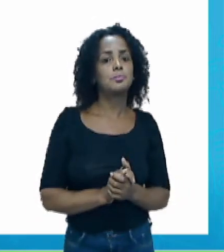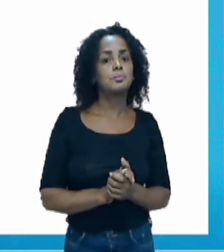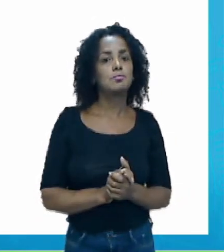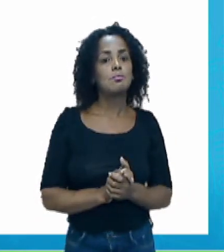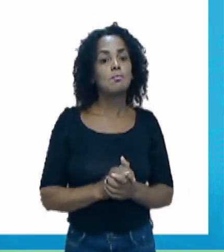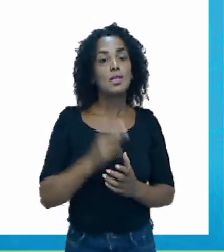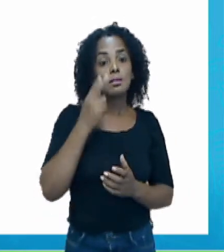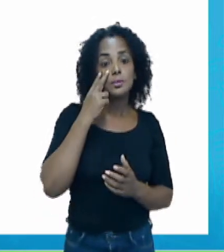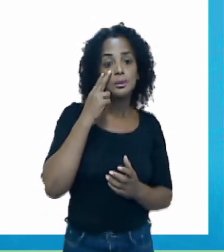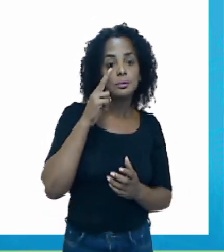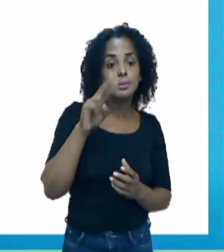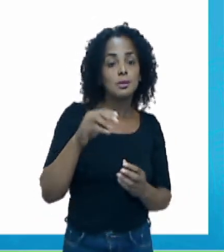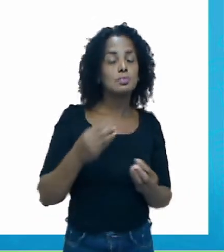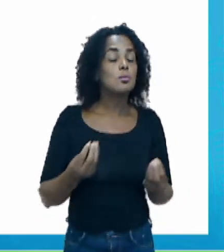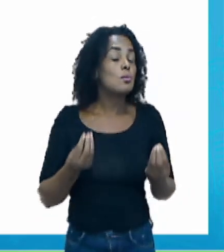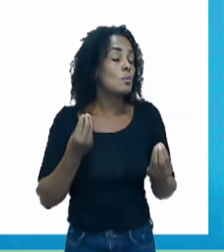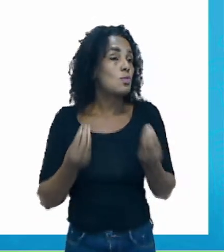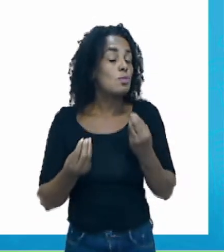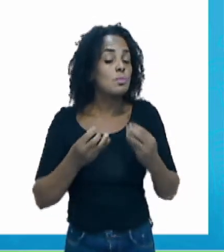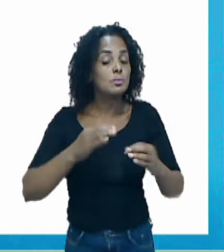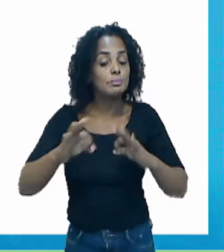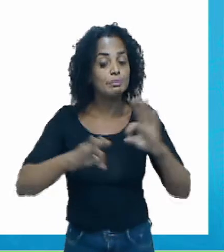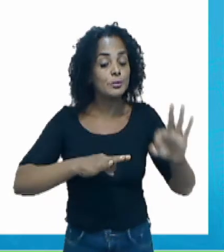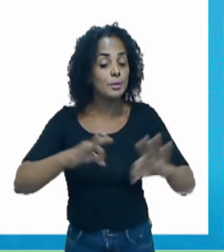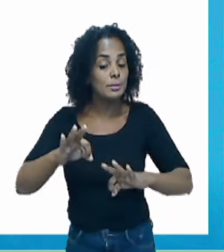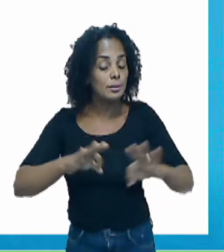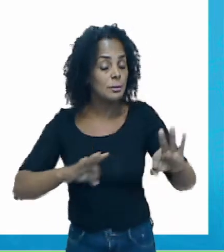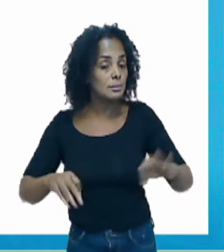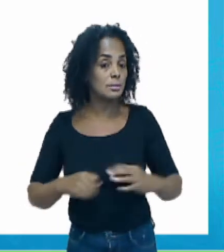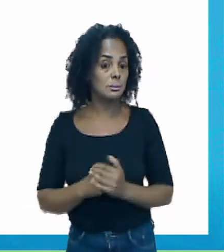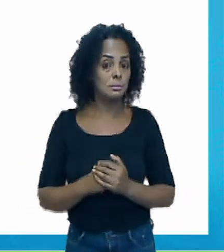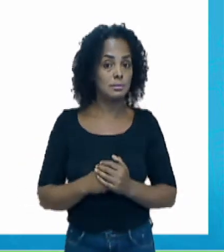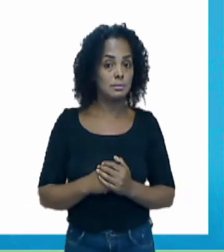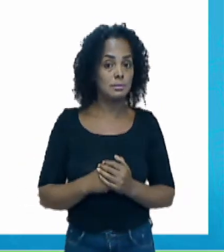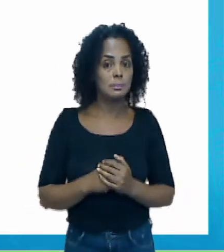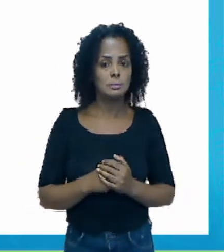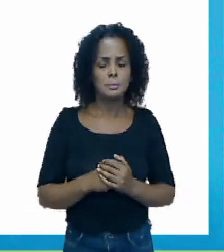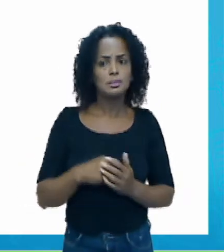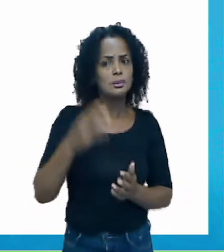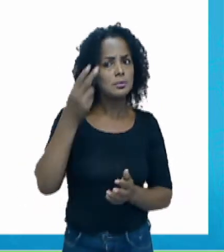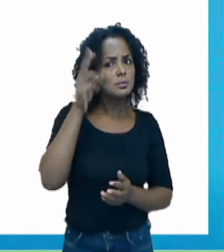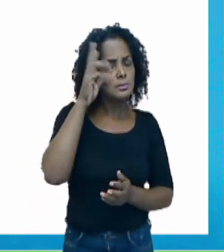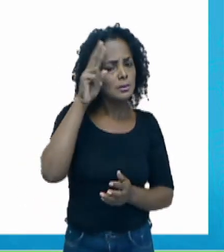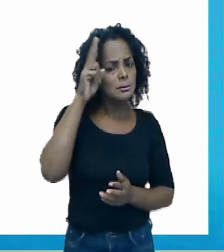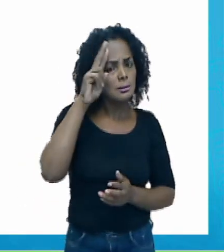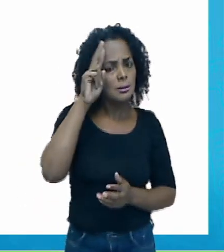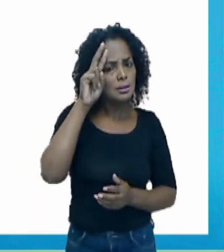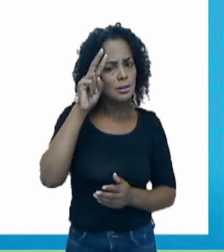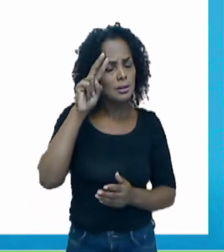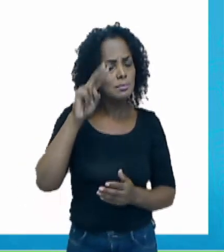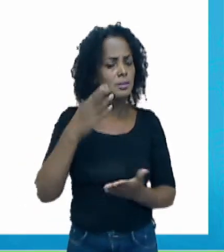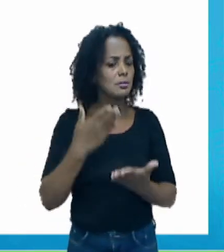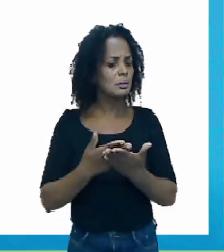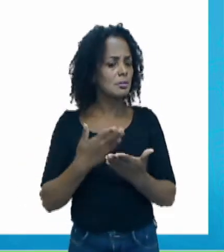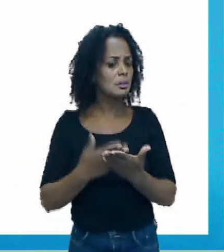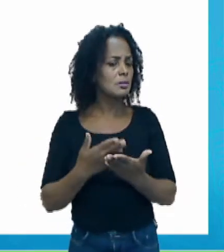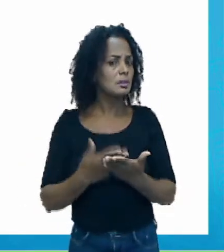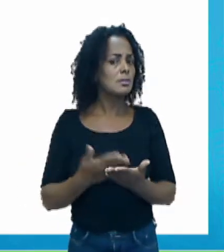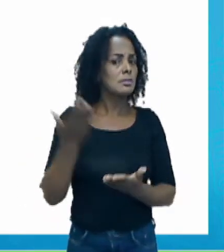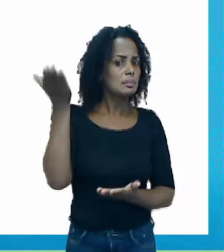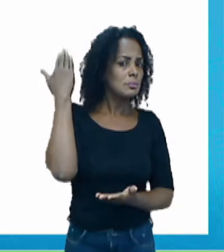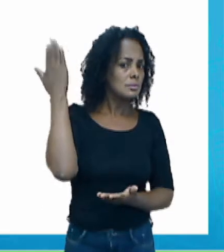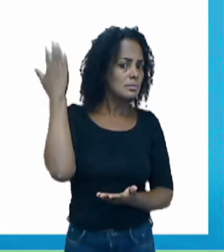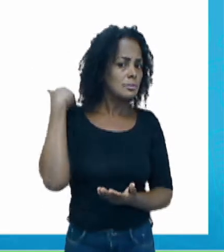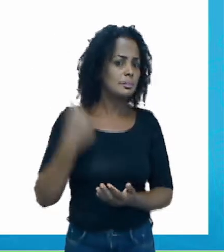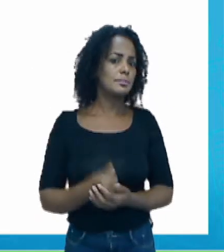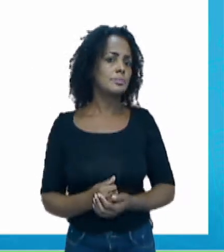Vamos ver também como você deve se organizar. Você se lembra que nós falamos isso na aula passada, né?